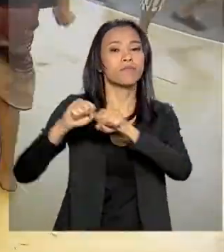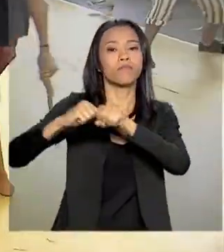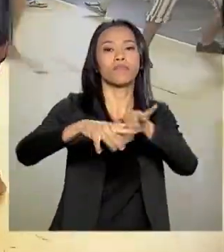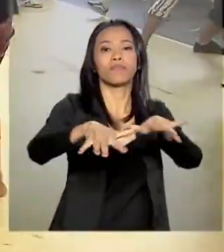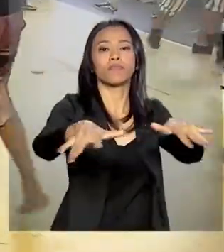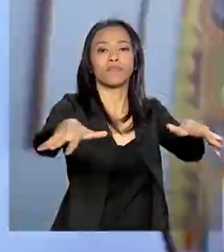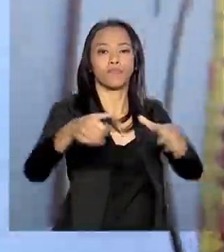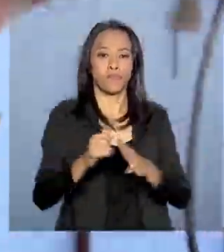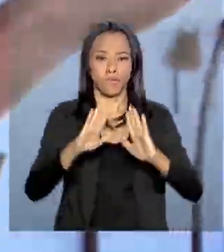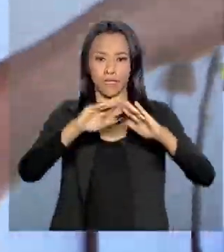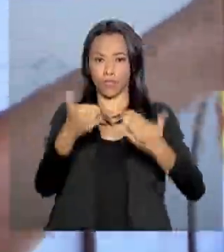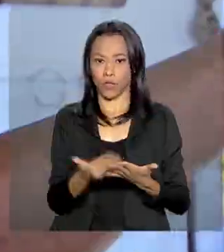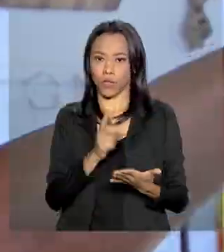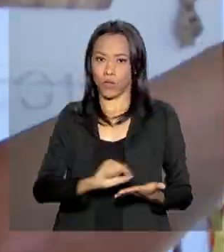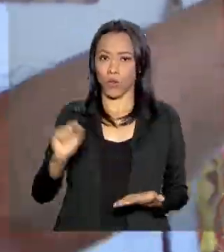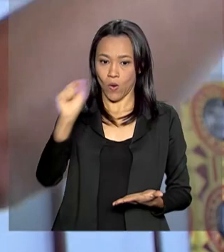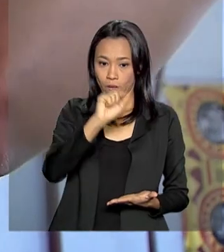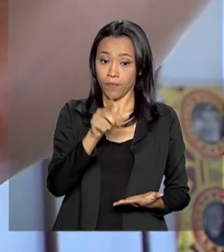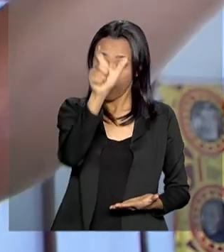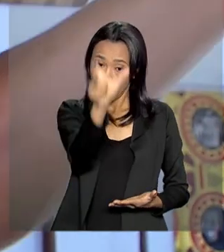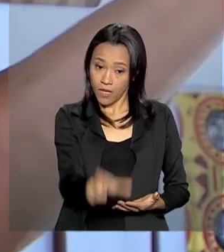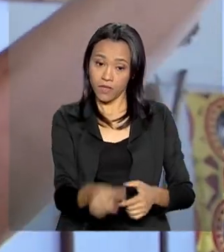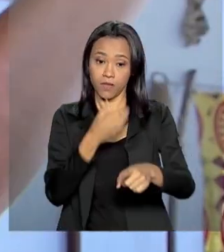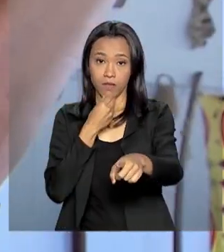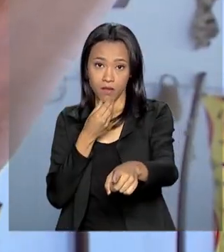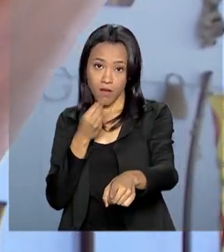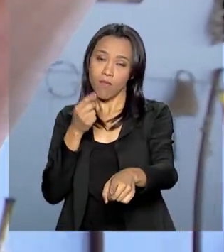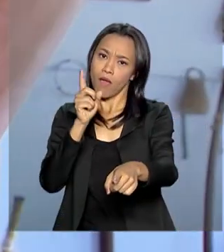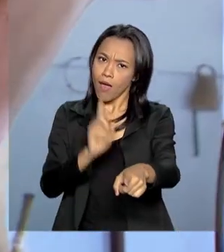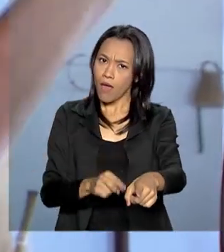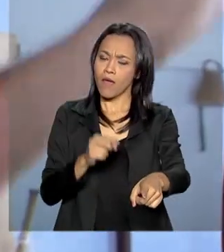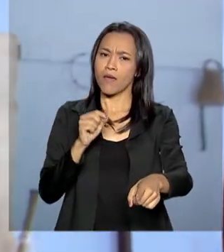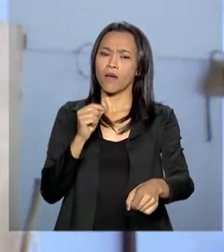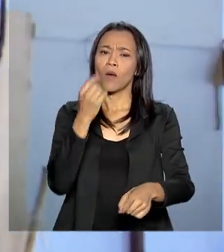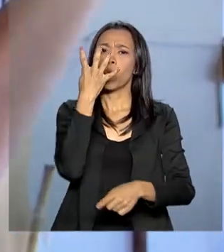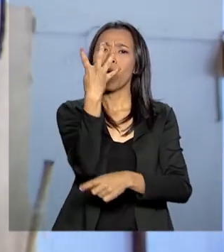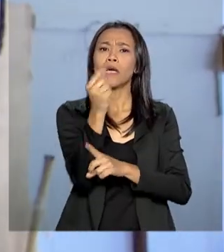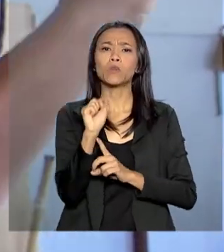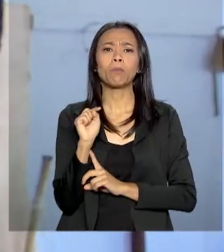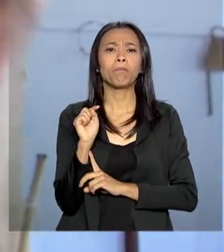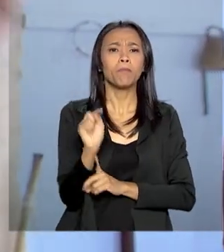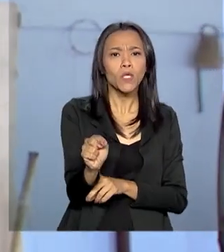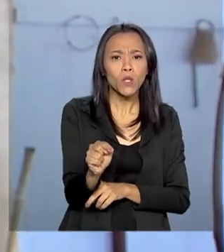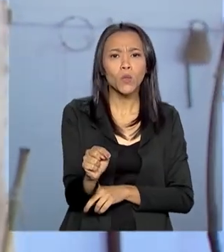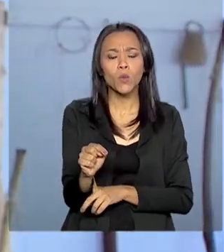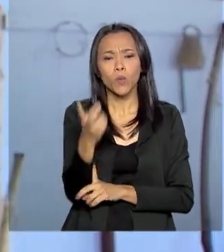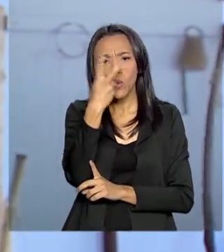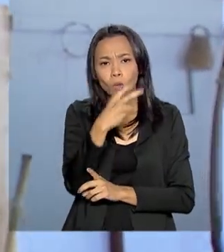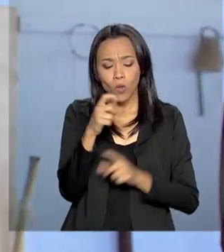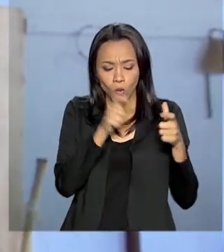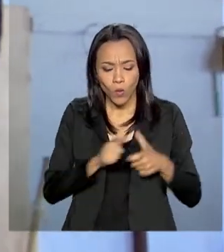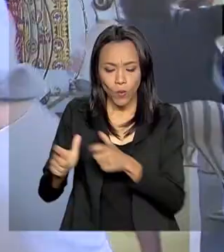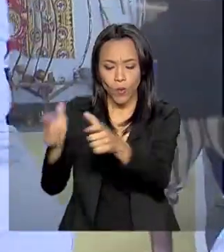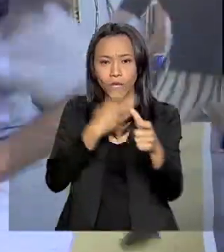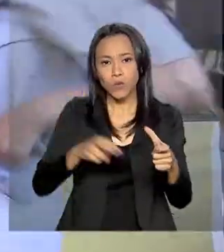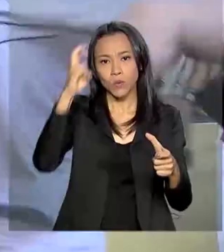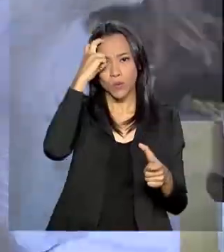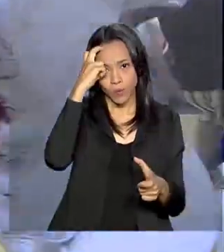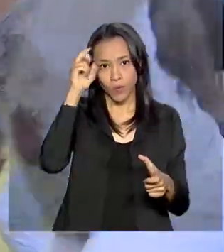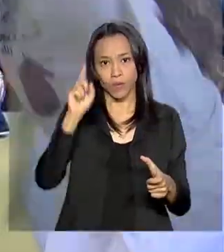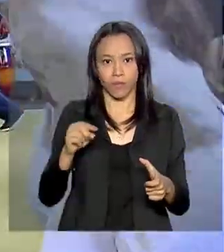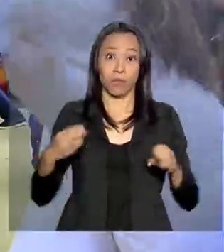Artes Afro-Brasileiras do Mestre Pinguim se tornou mais um dos 4 mil pontos de cultura reconhecidos pelo Ministério da Cidadania.